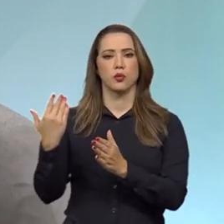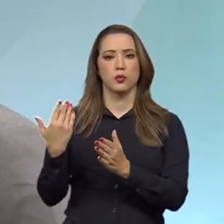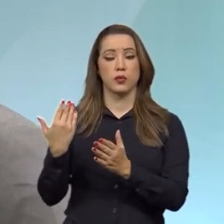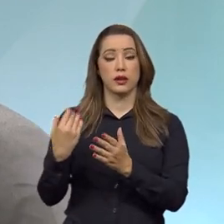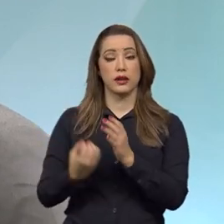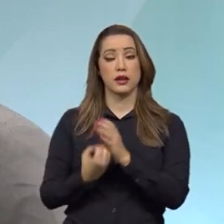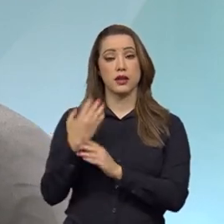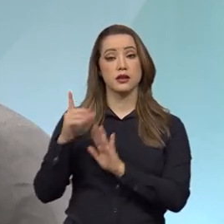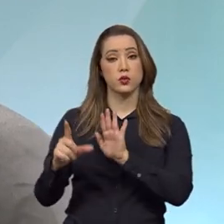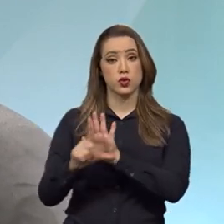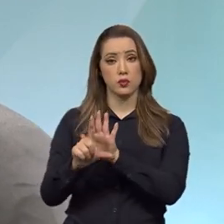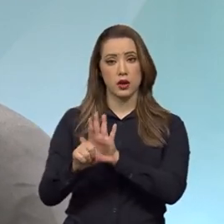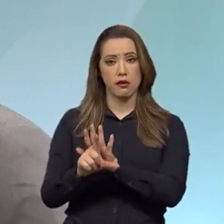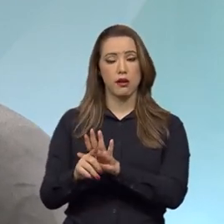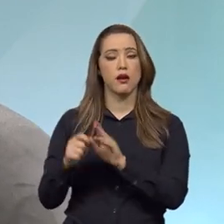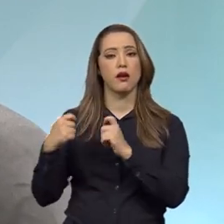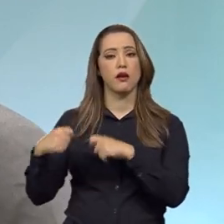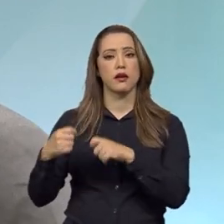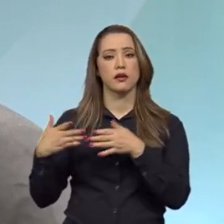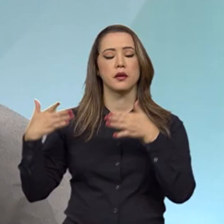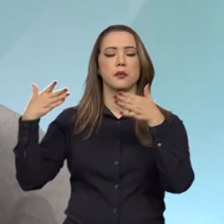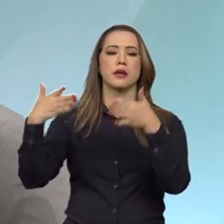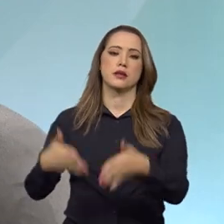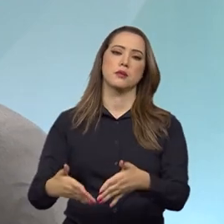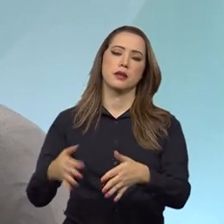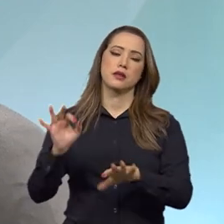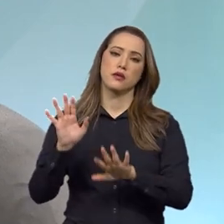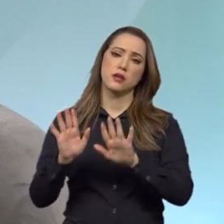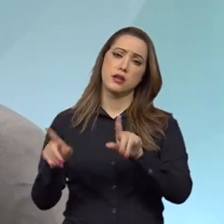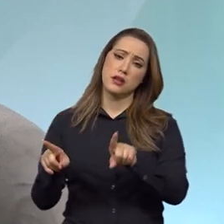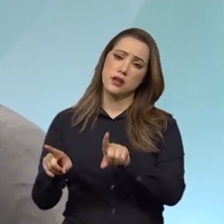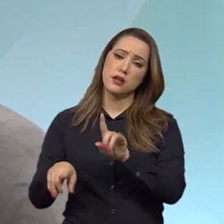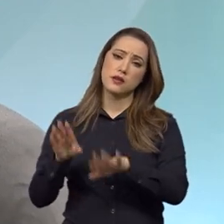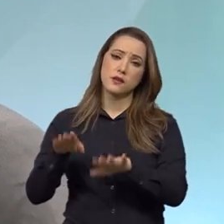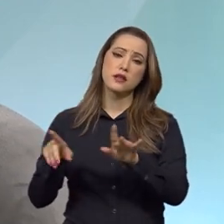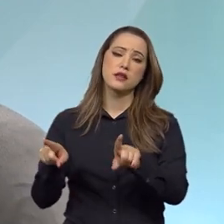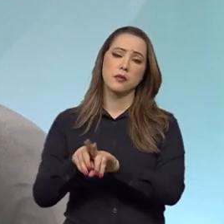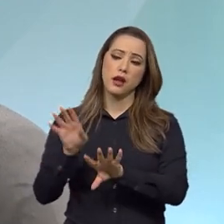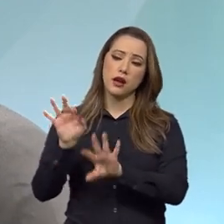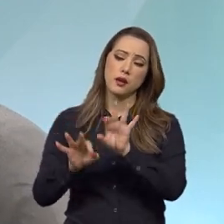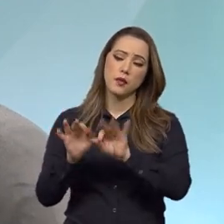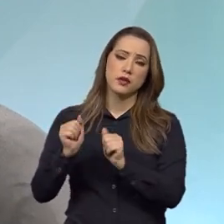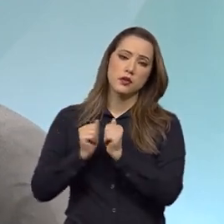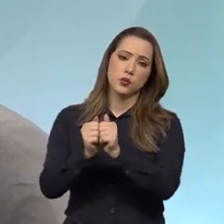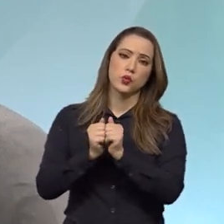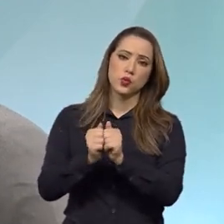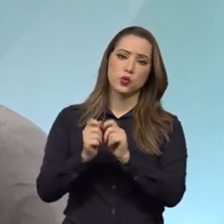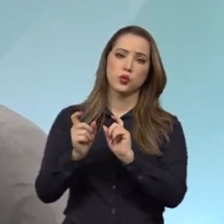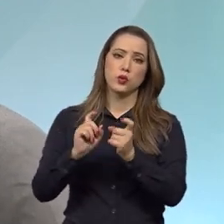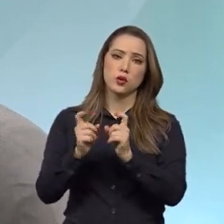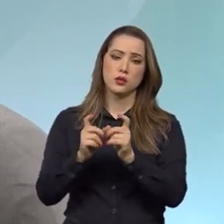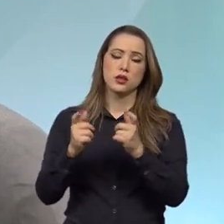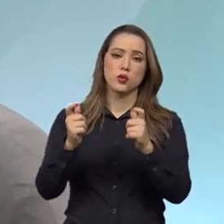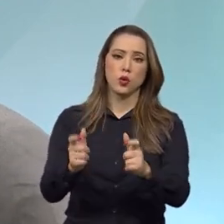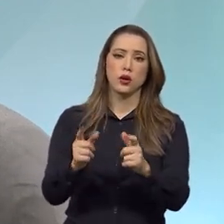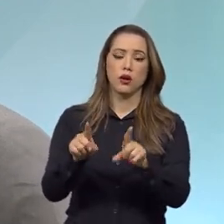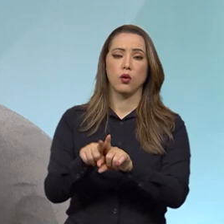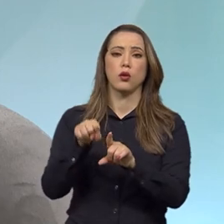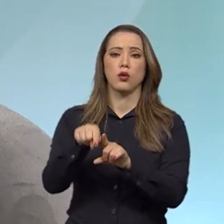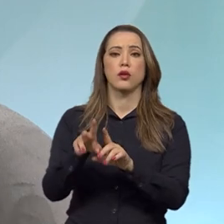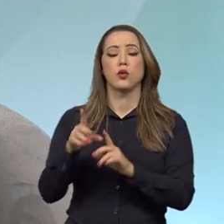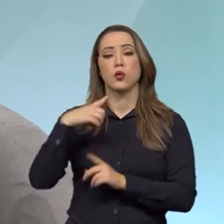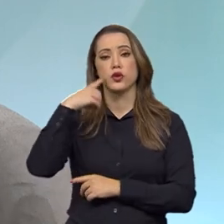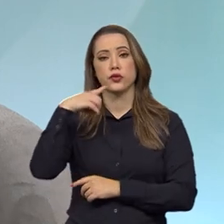elaboração, a participação, melhor dizendo, e às vezes também a própria elaboração em conjunto com o gestor de um advogado público,